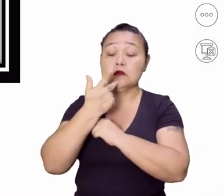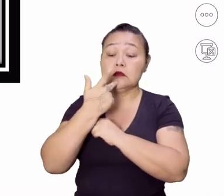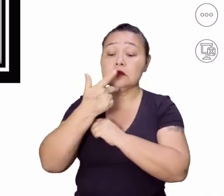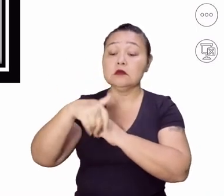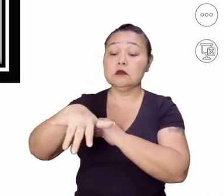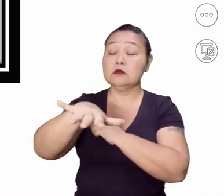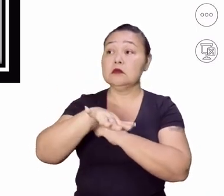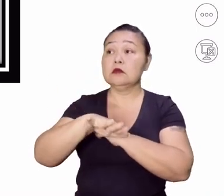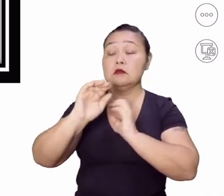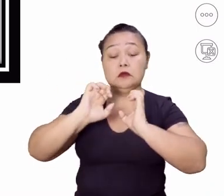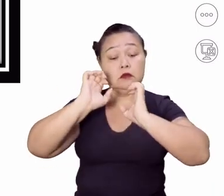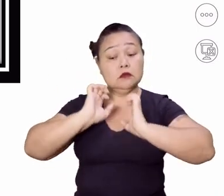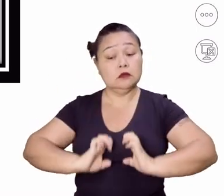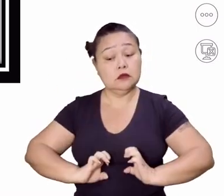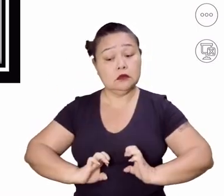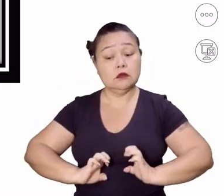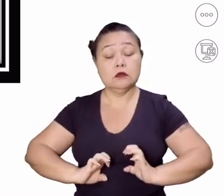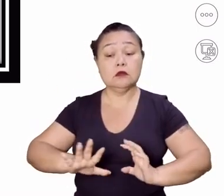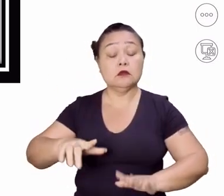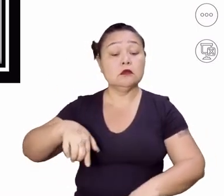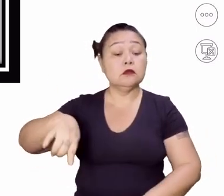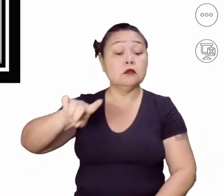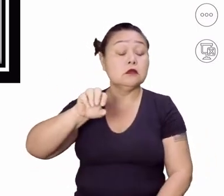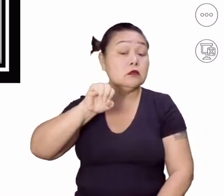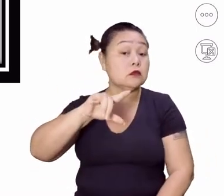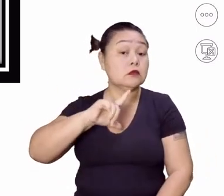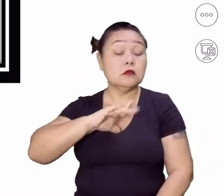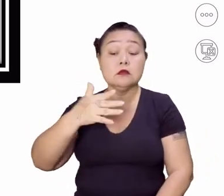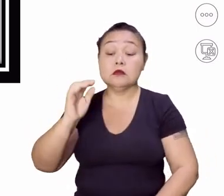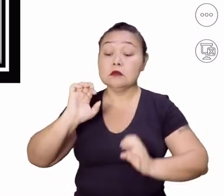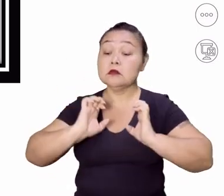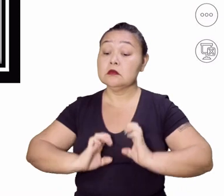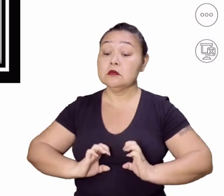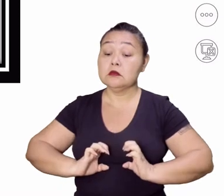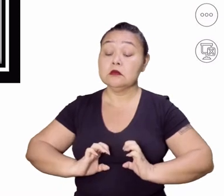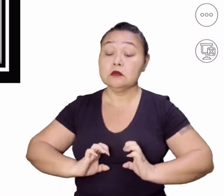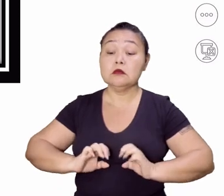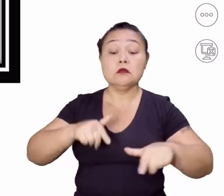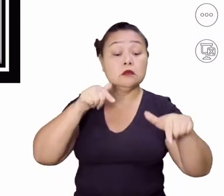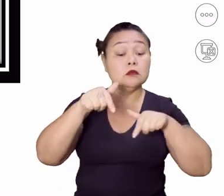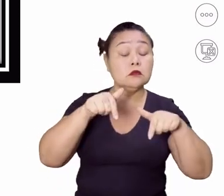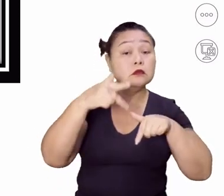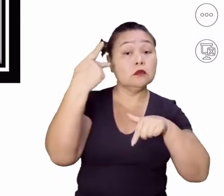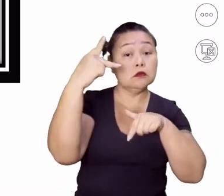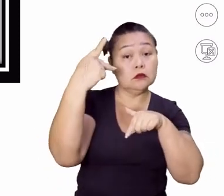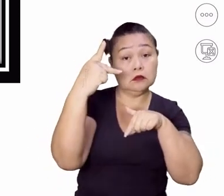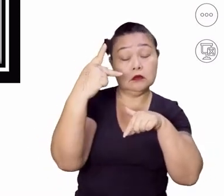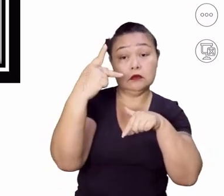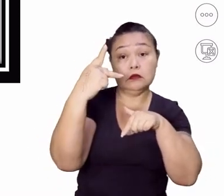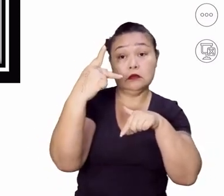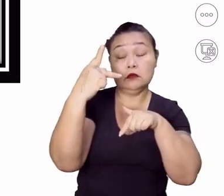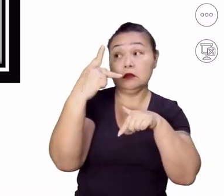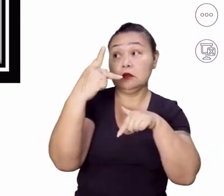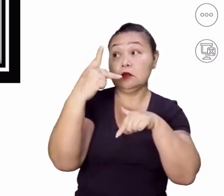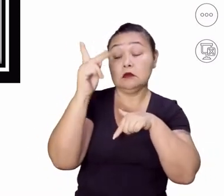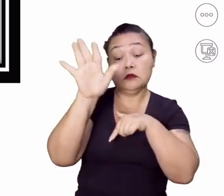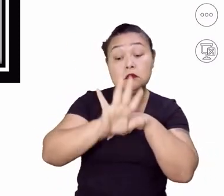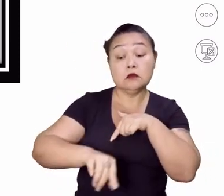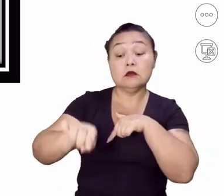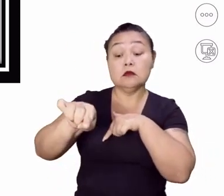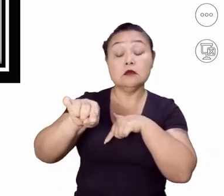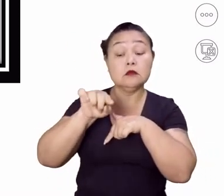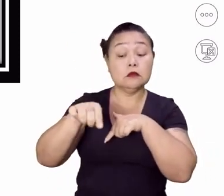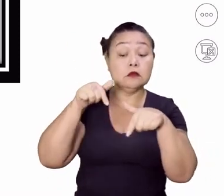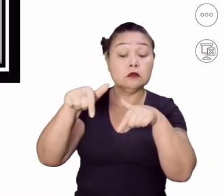sobre essa ética no trabalho. Eu falava, meus queridos, se vocês não têm ética no trabalho de vocês, da faculdade,